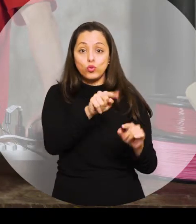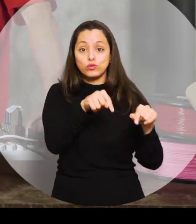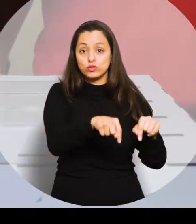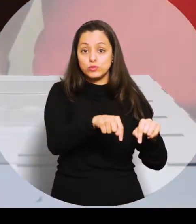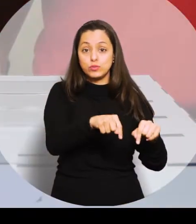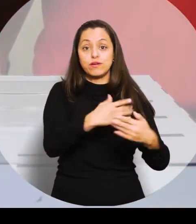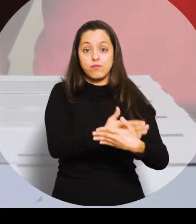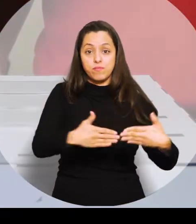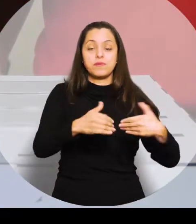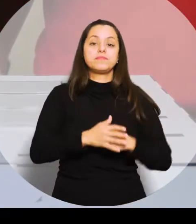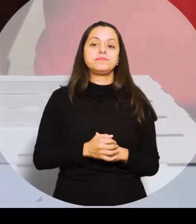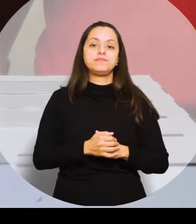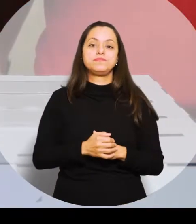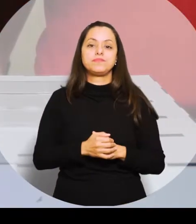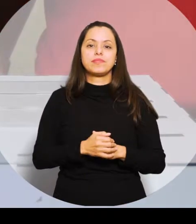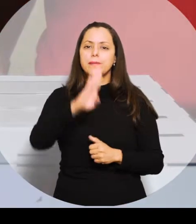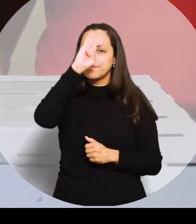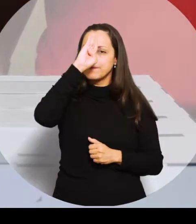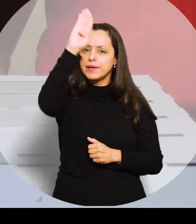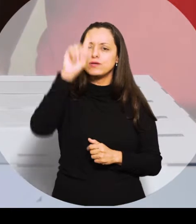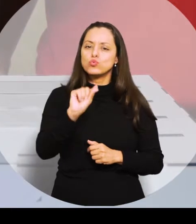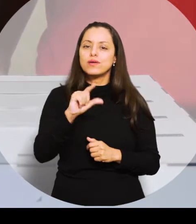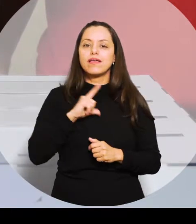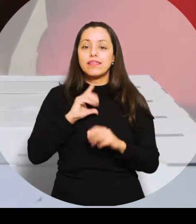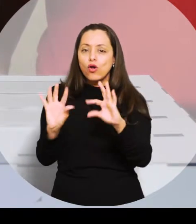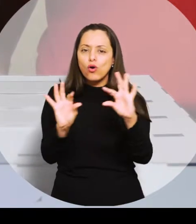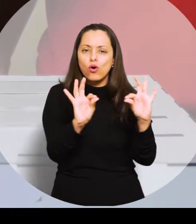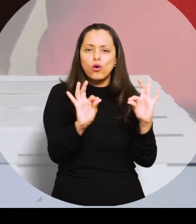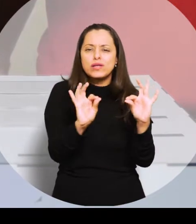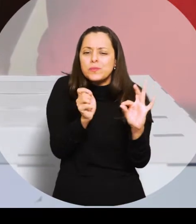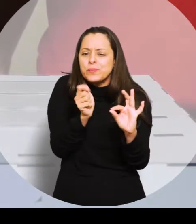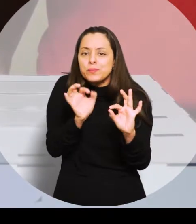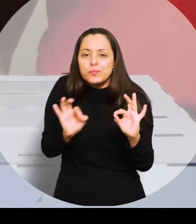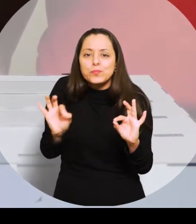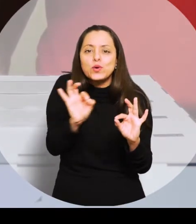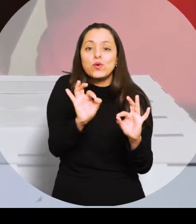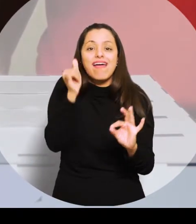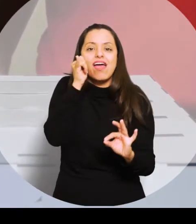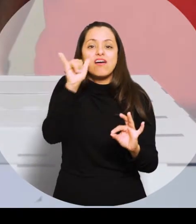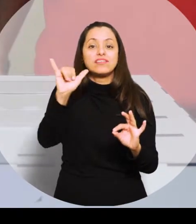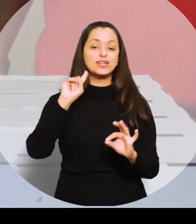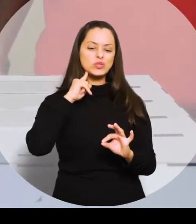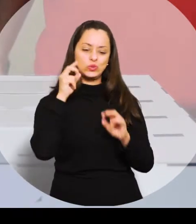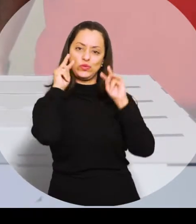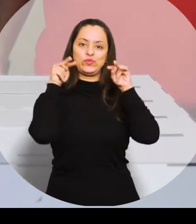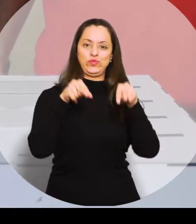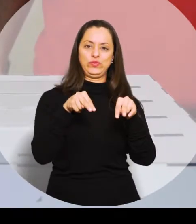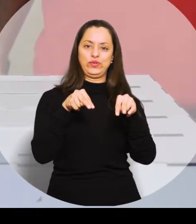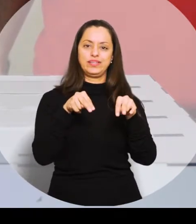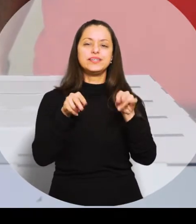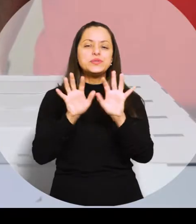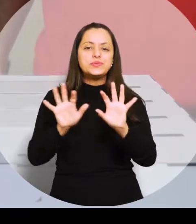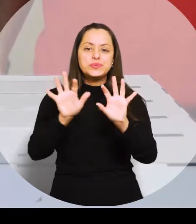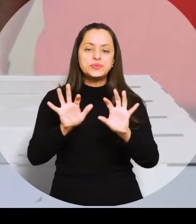para ela. O ideal é que a gente ponha bem pouca cola, porque o acrílico mancha. Lara cola as peças